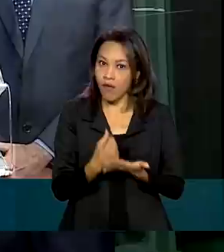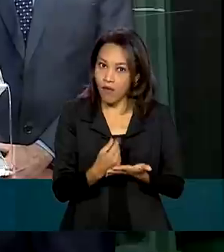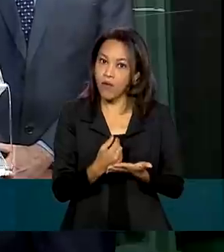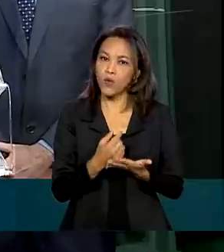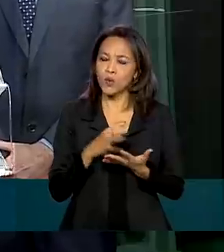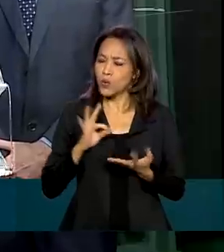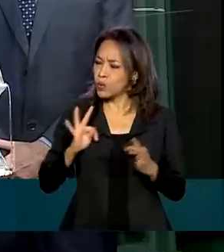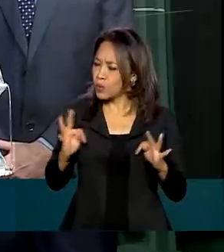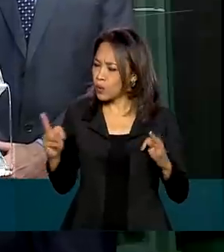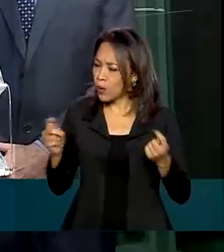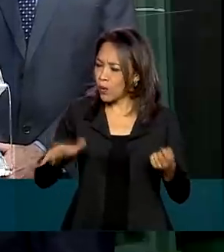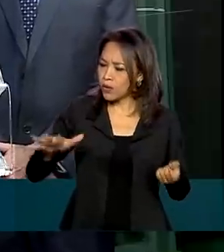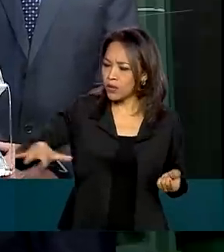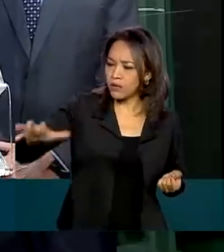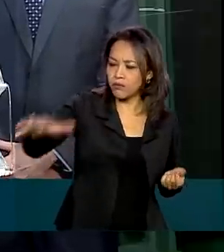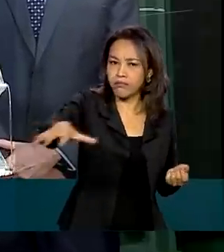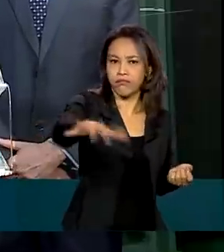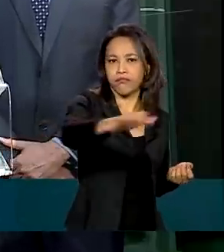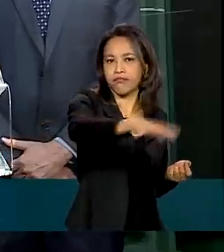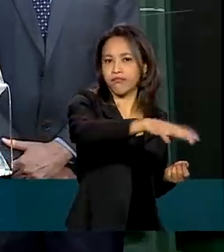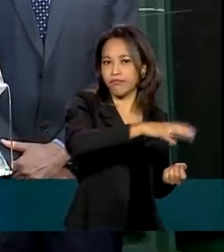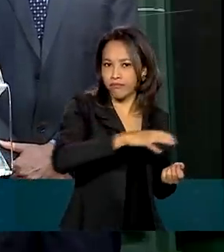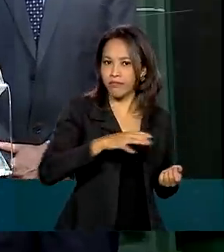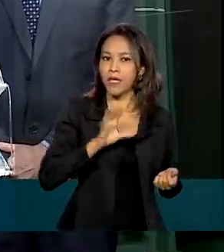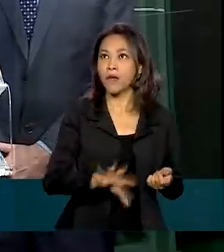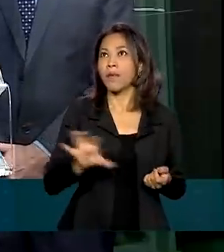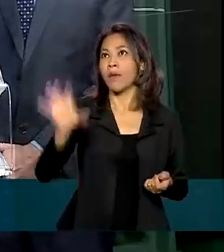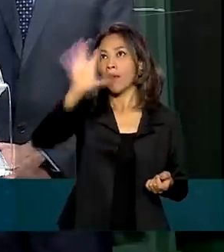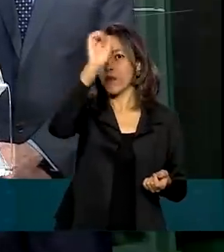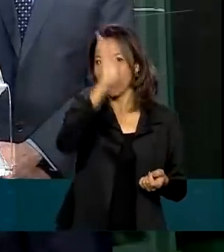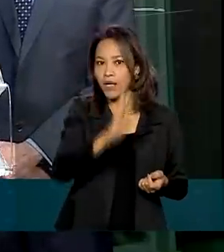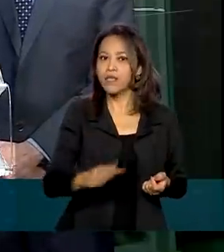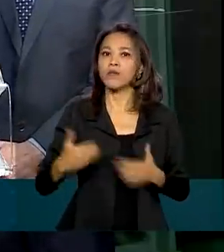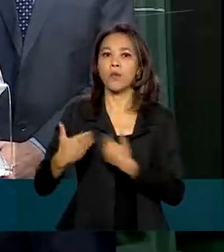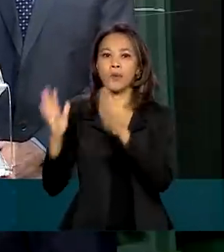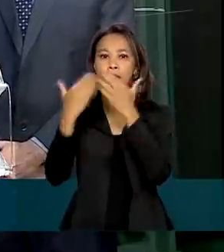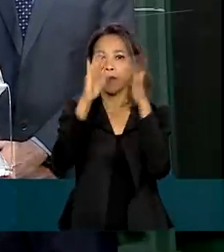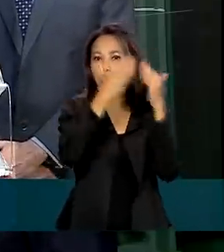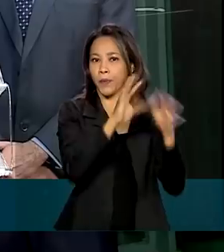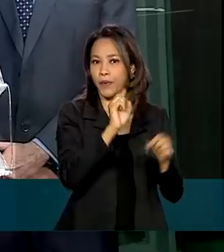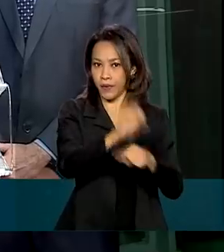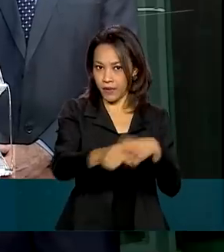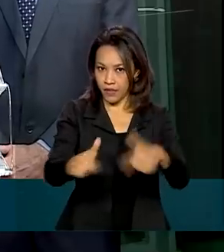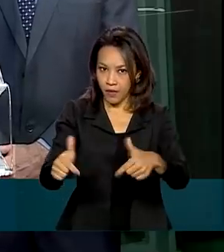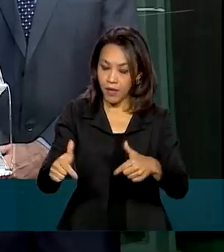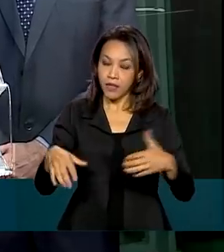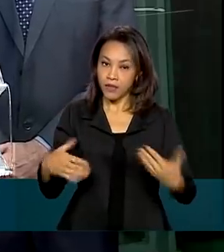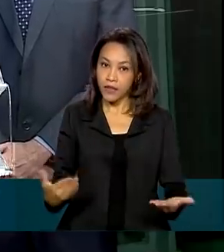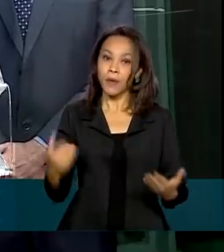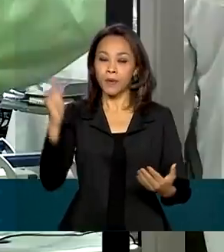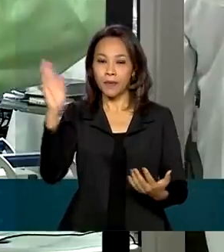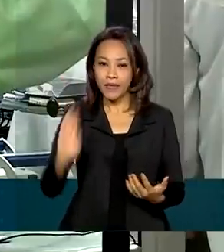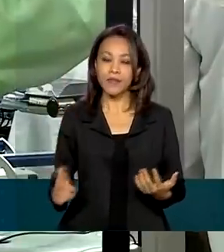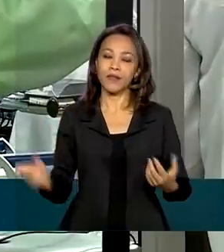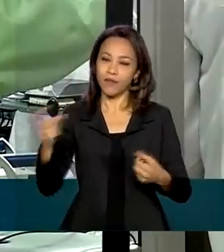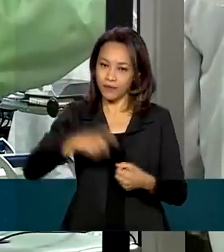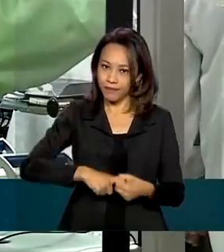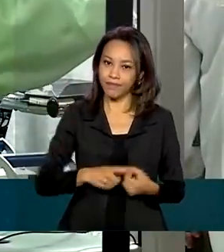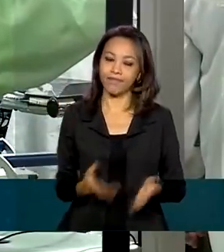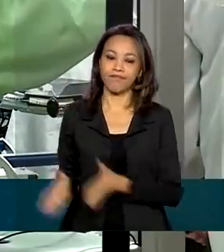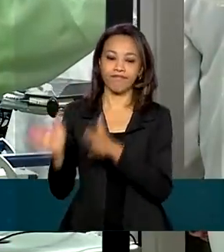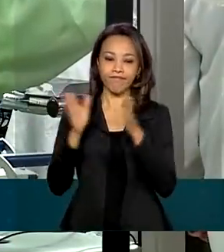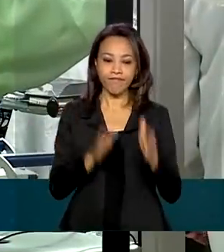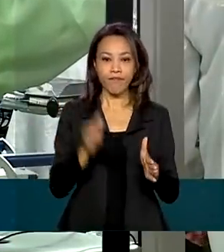os setores em todas as regiões do país criando empregos. Então o Brasil está voltando em ver. Outro